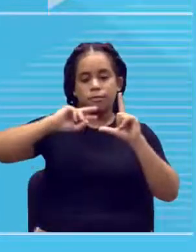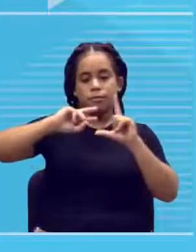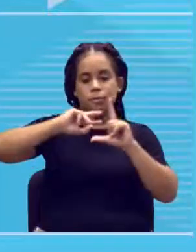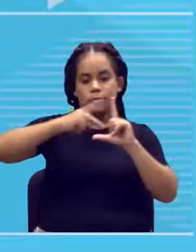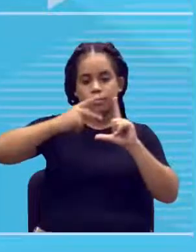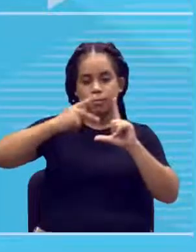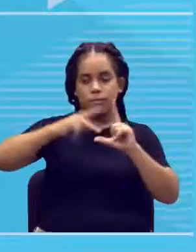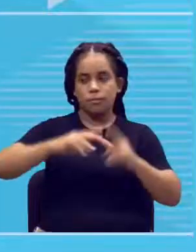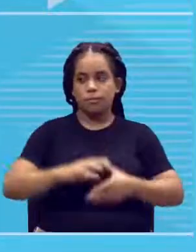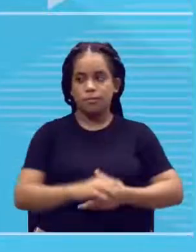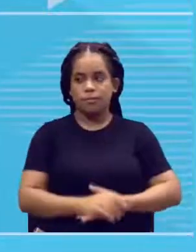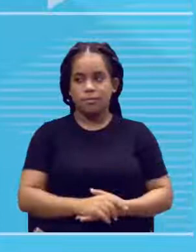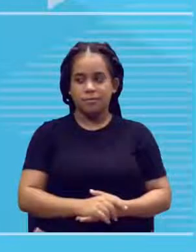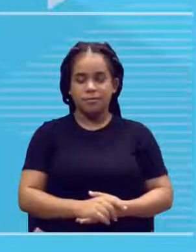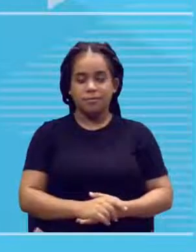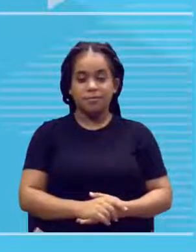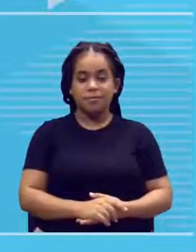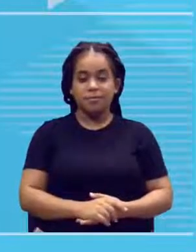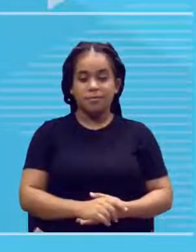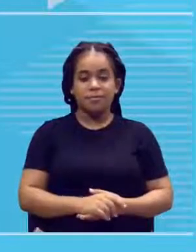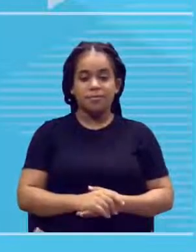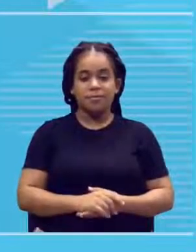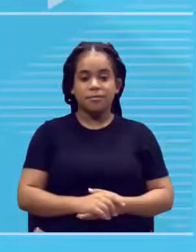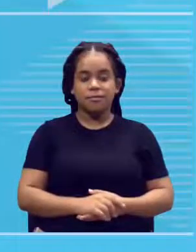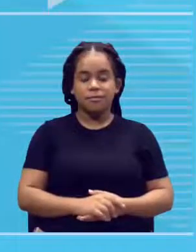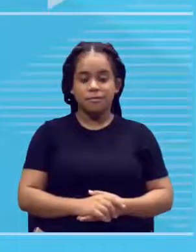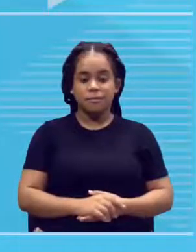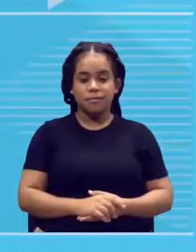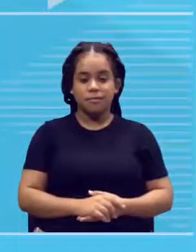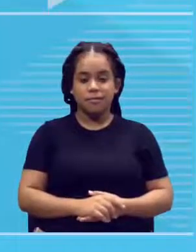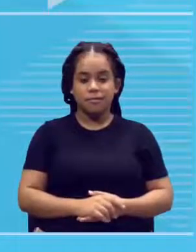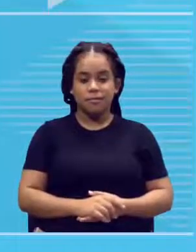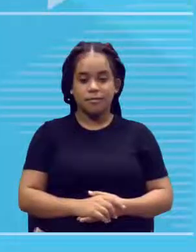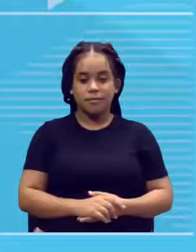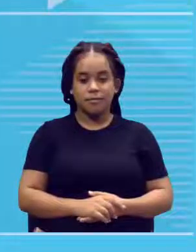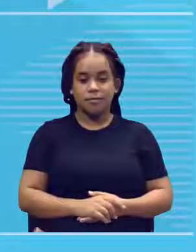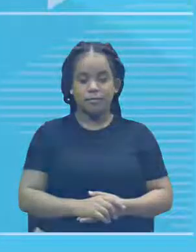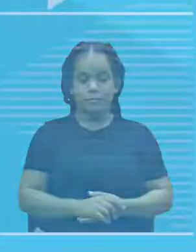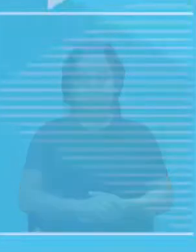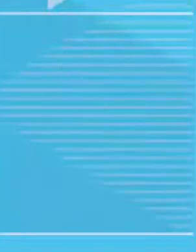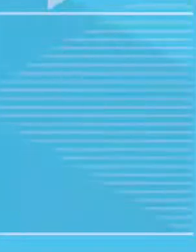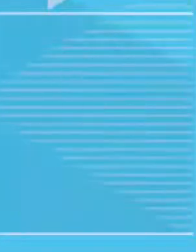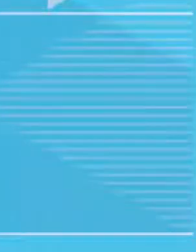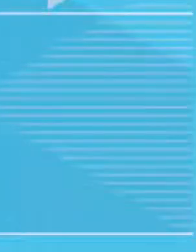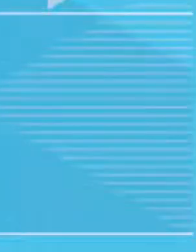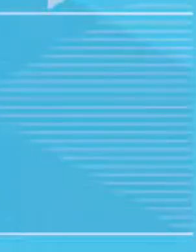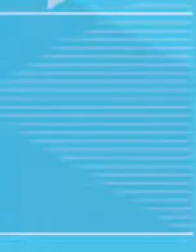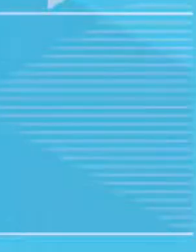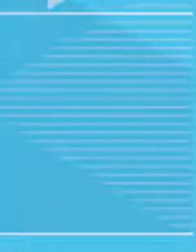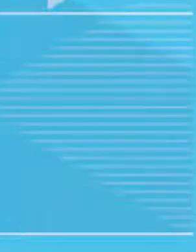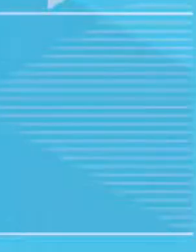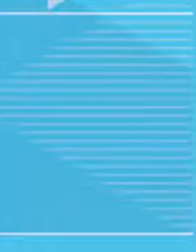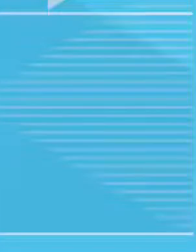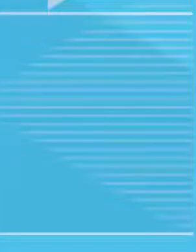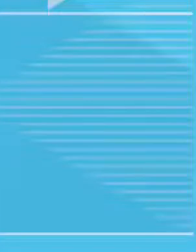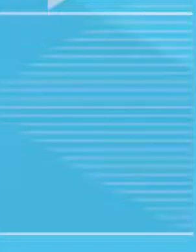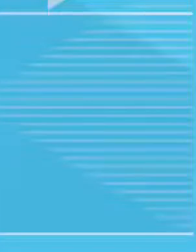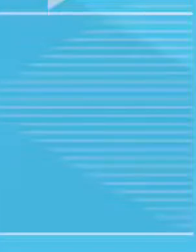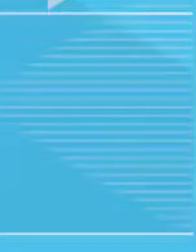A vai fazer uma série de atividades no qual a gente vai entender um pouquinho como é que acontece isso. Vamos lá. Primeira coisa.